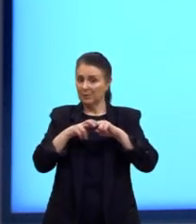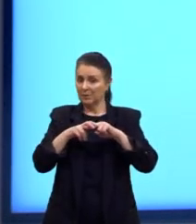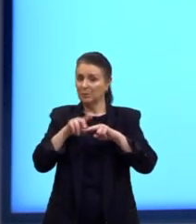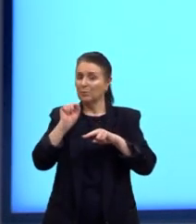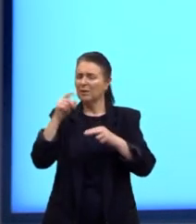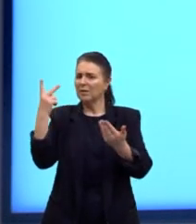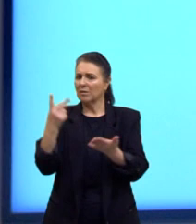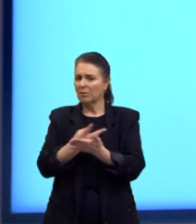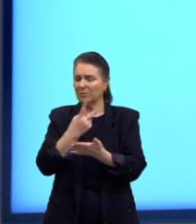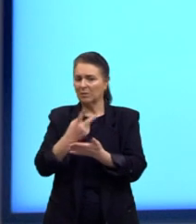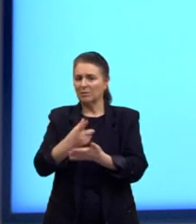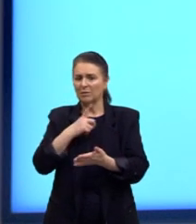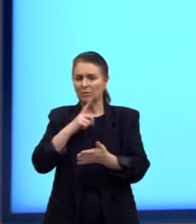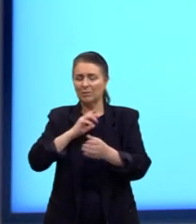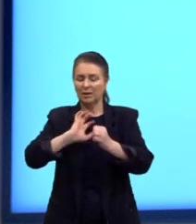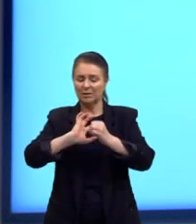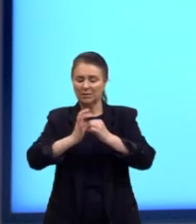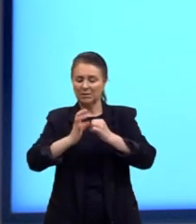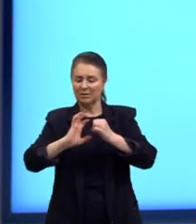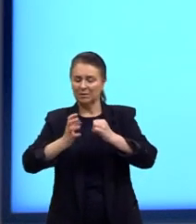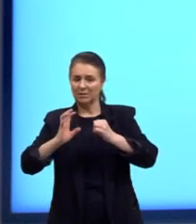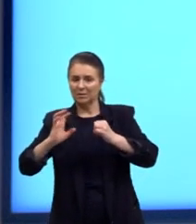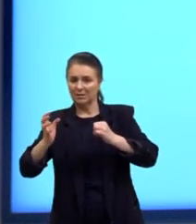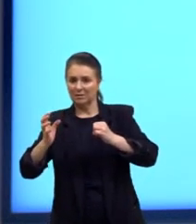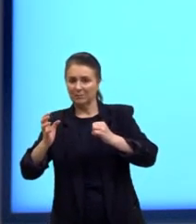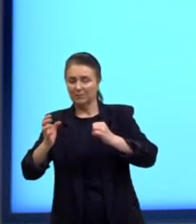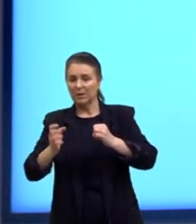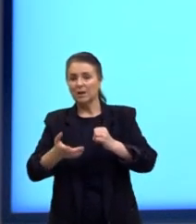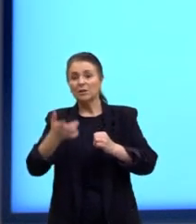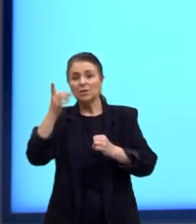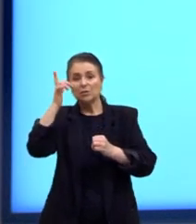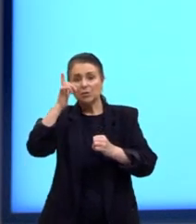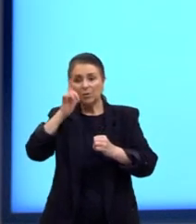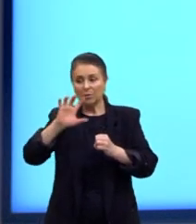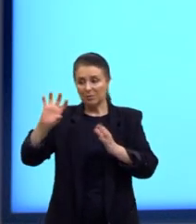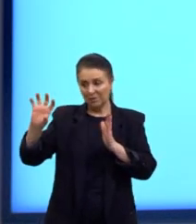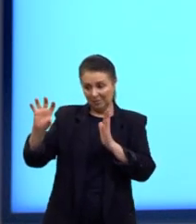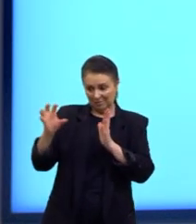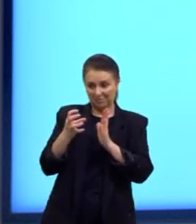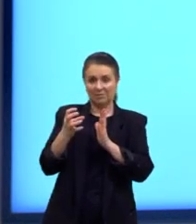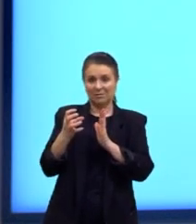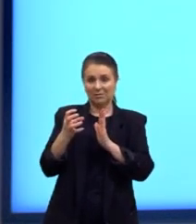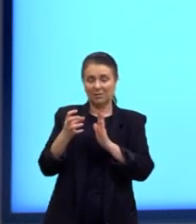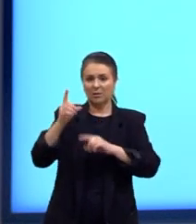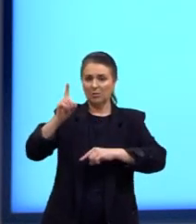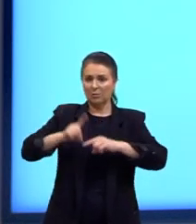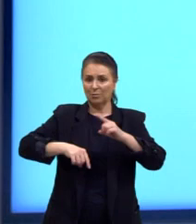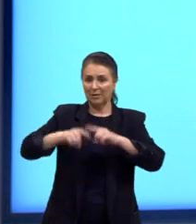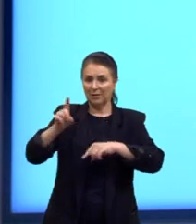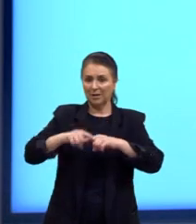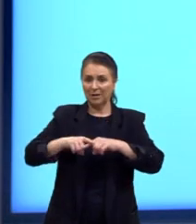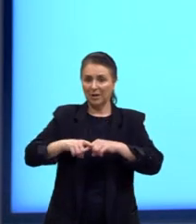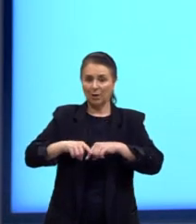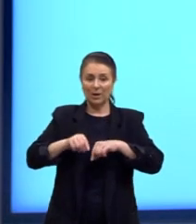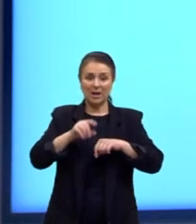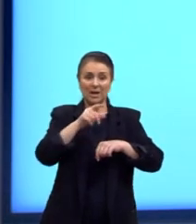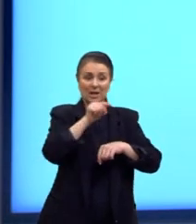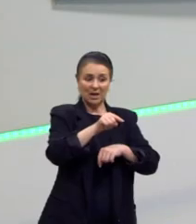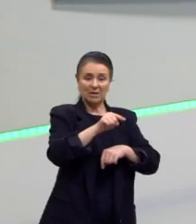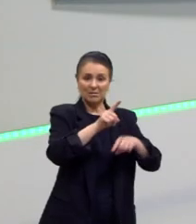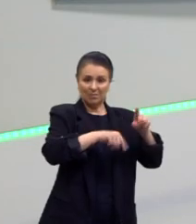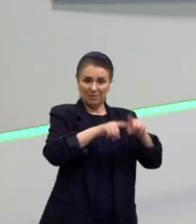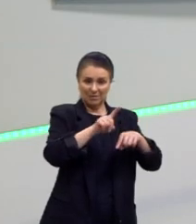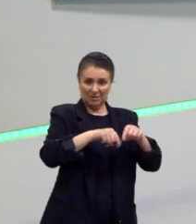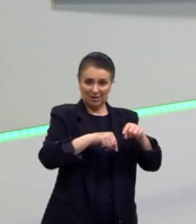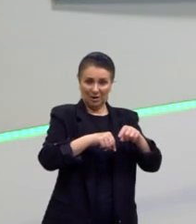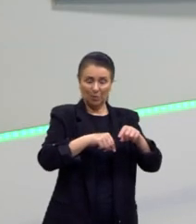quando a gente tem as cargas, né? A gente consegue induzir que um material ele seja carregado negativamente